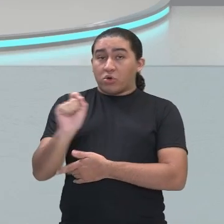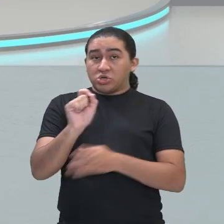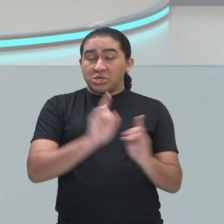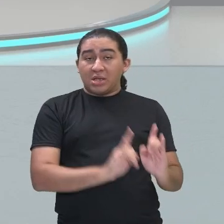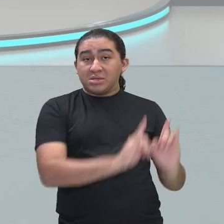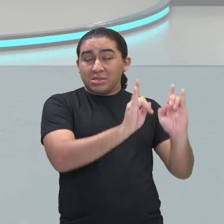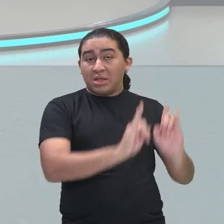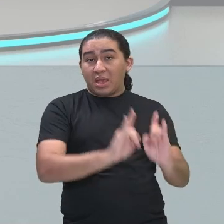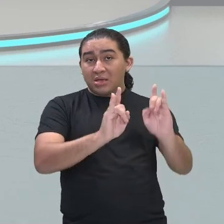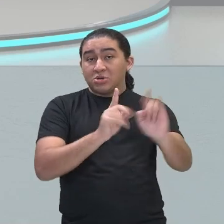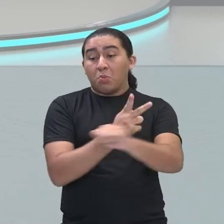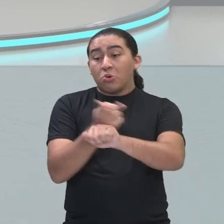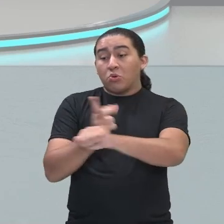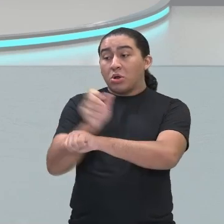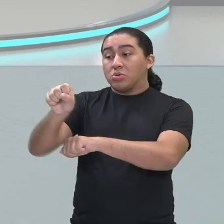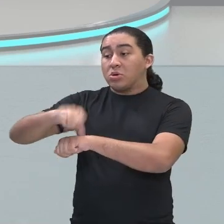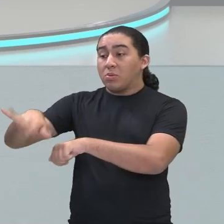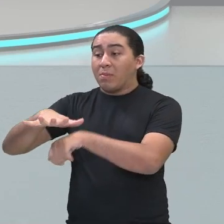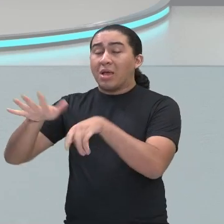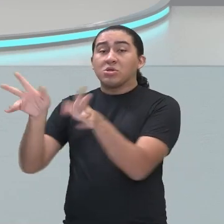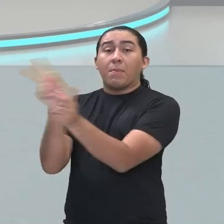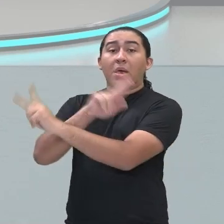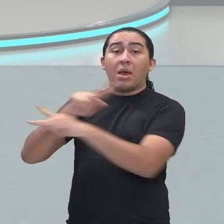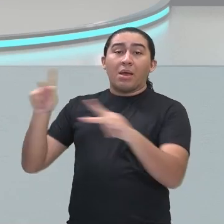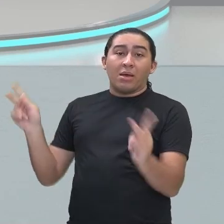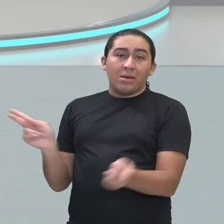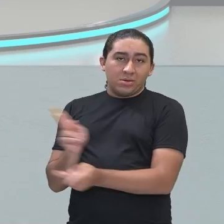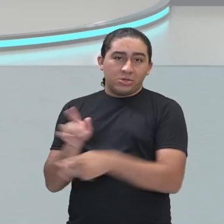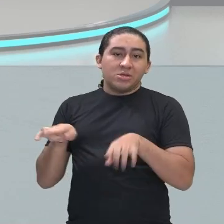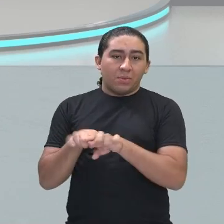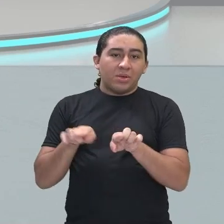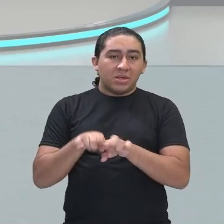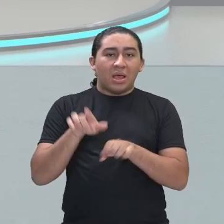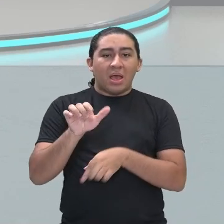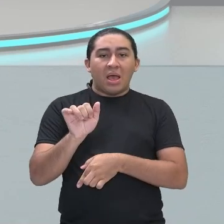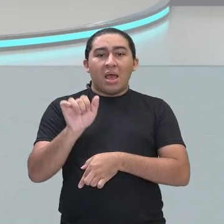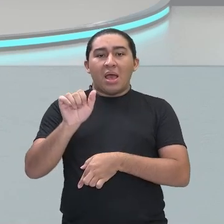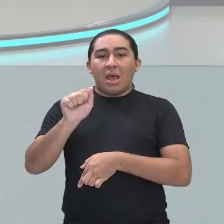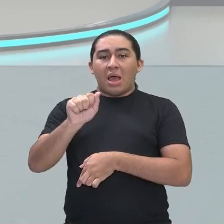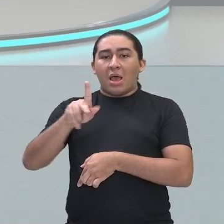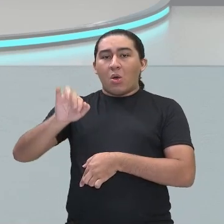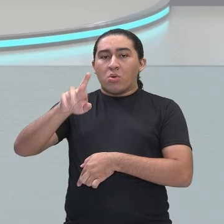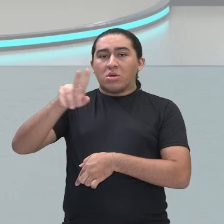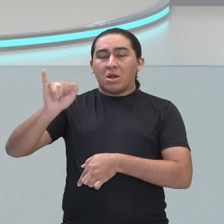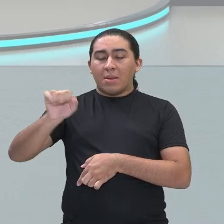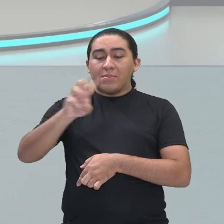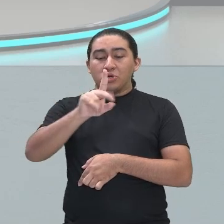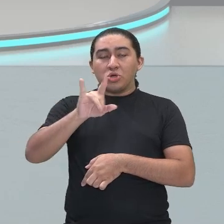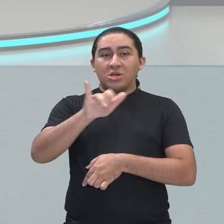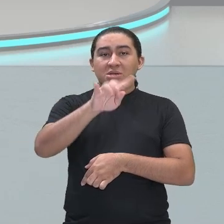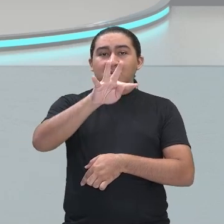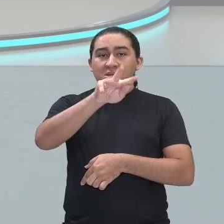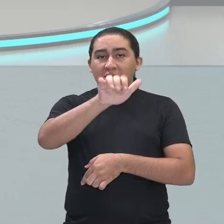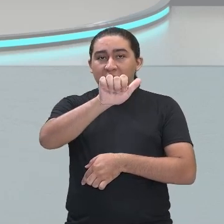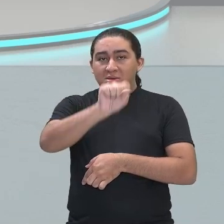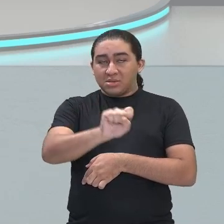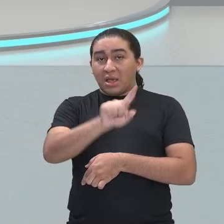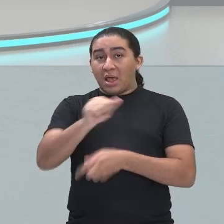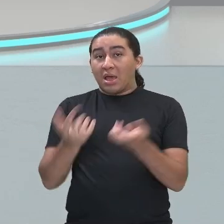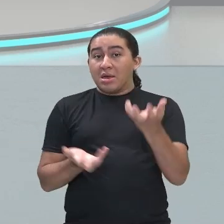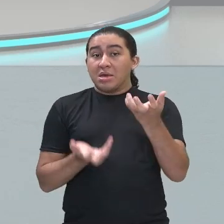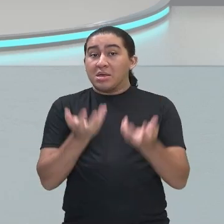menos, buscando um lugar a menos, né? Áurea, mediocritas, equilíbrio. Inutilia,